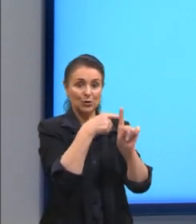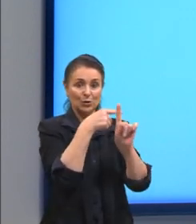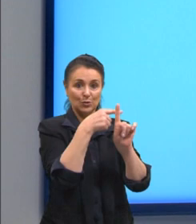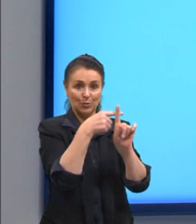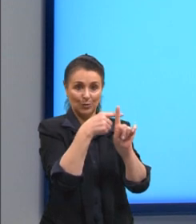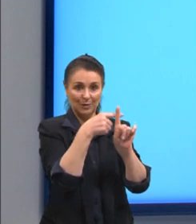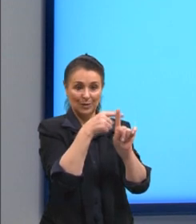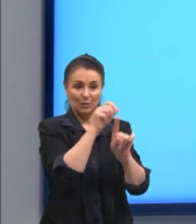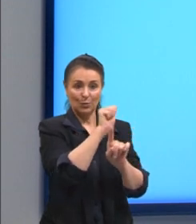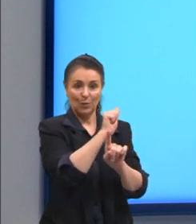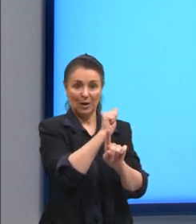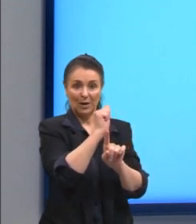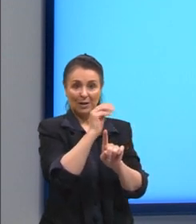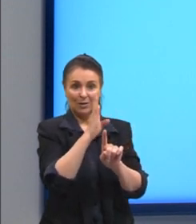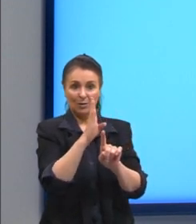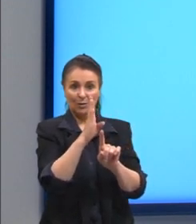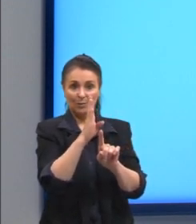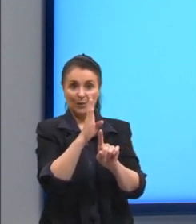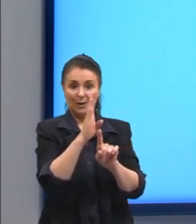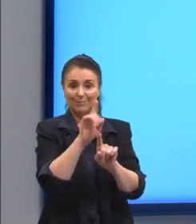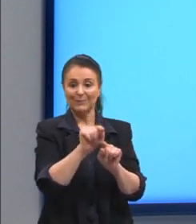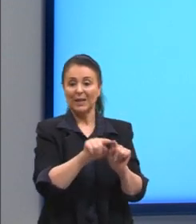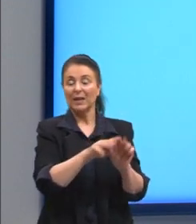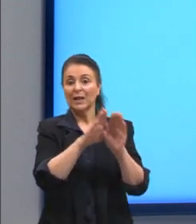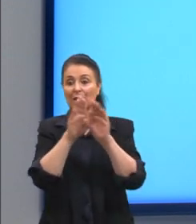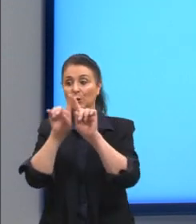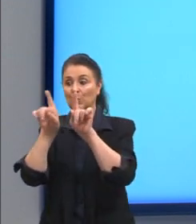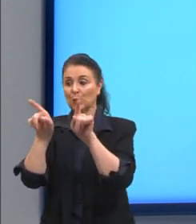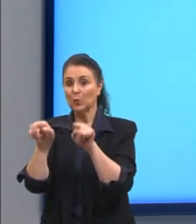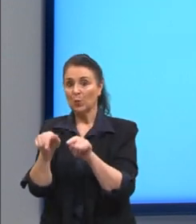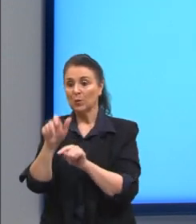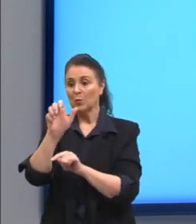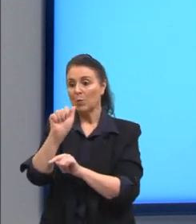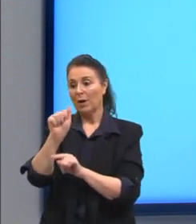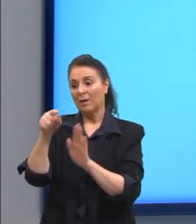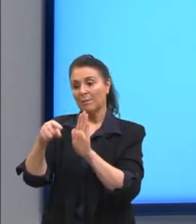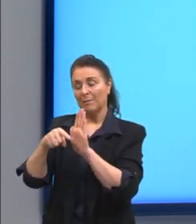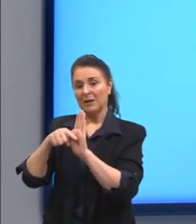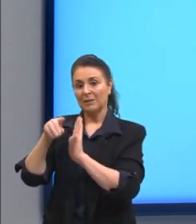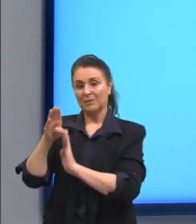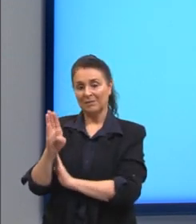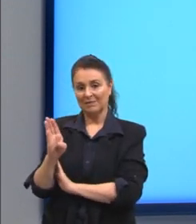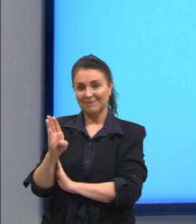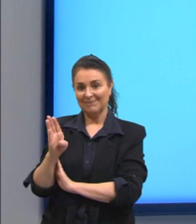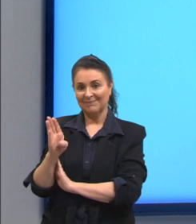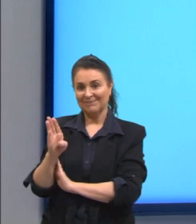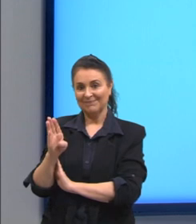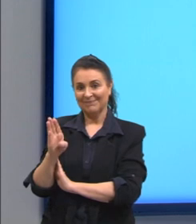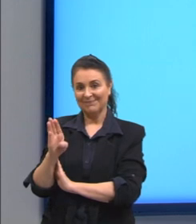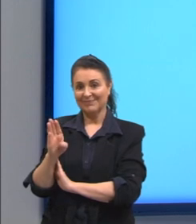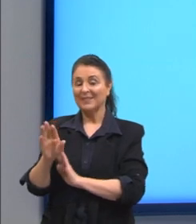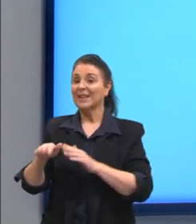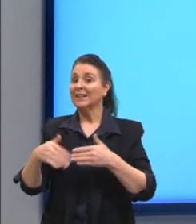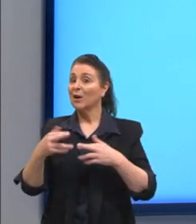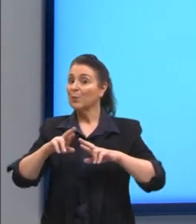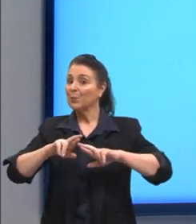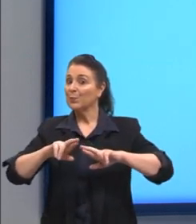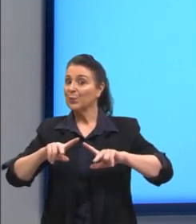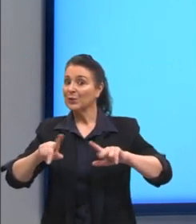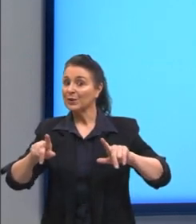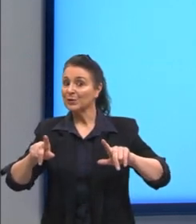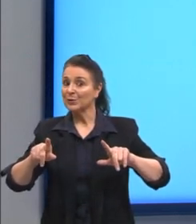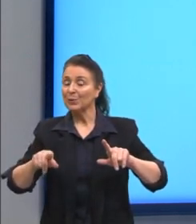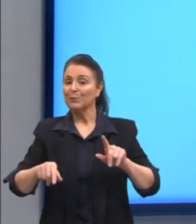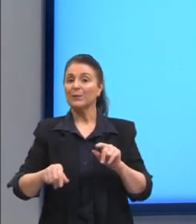desses dois termos e no outro parênteses a diferença desses dois termos tá? então por isso chamado